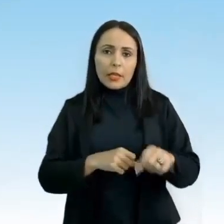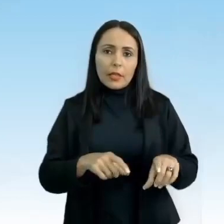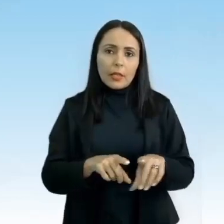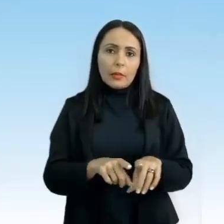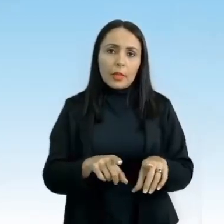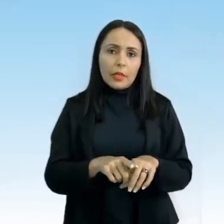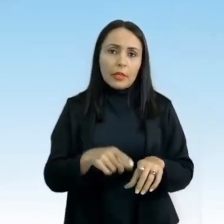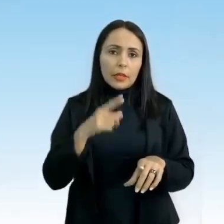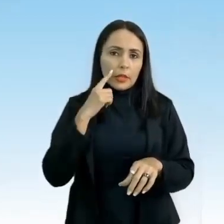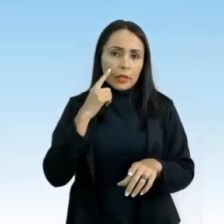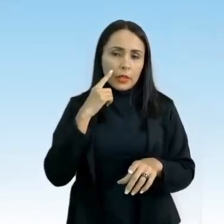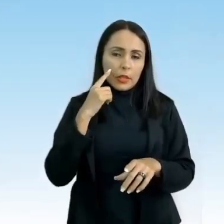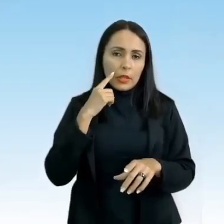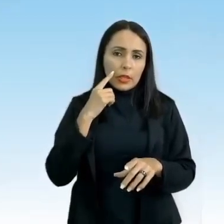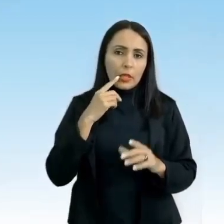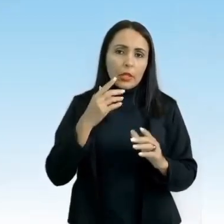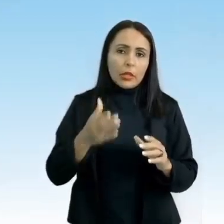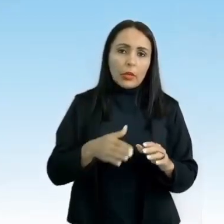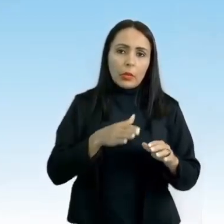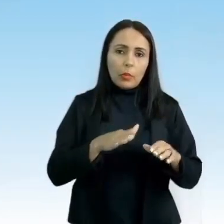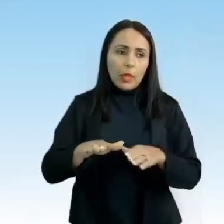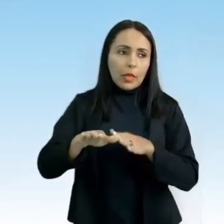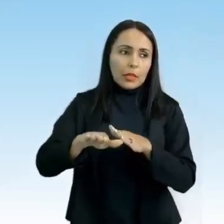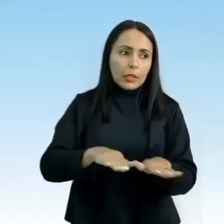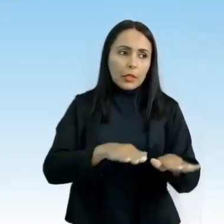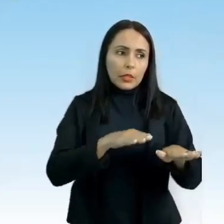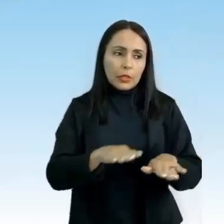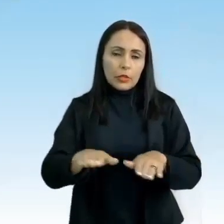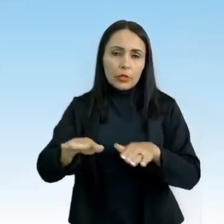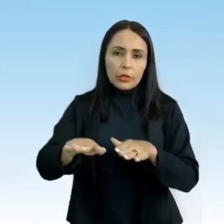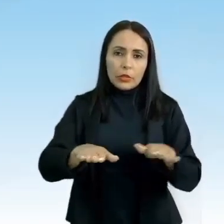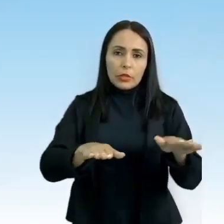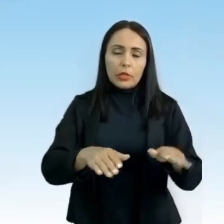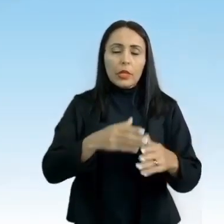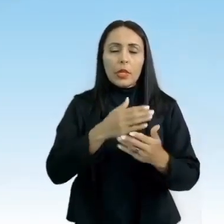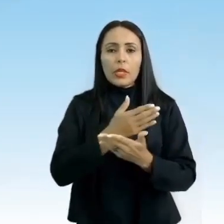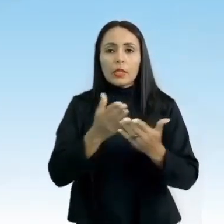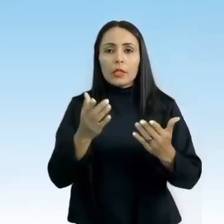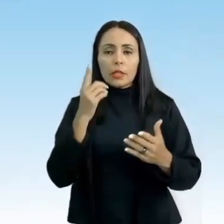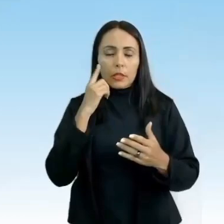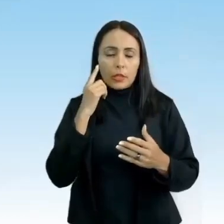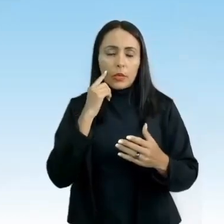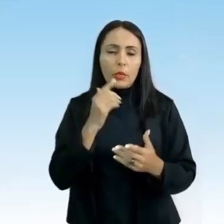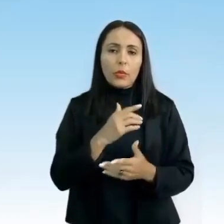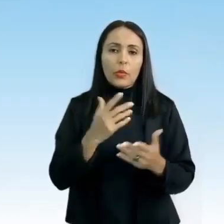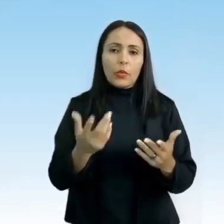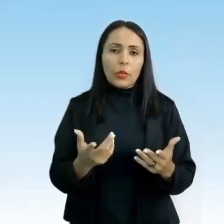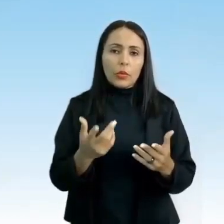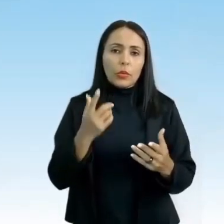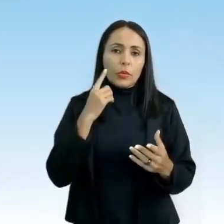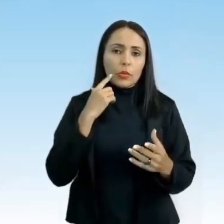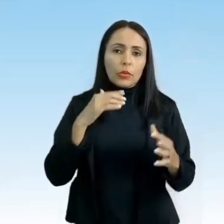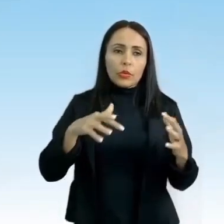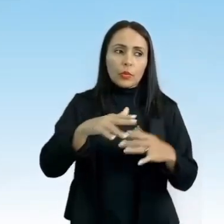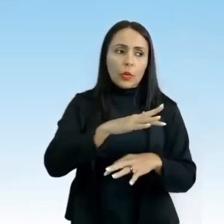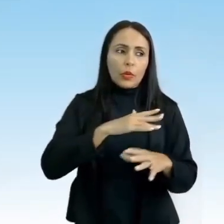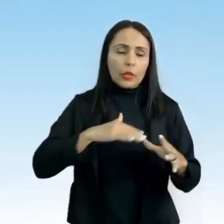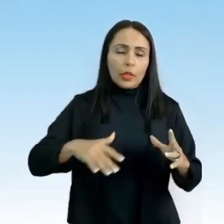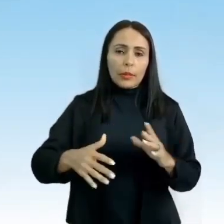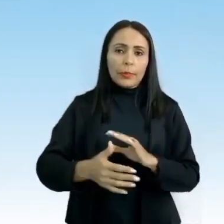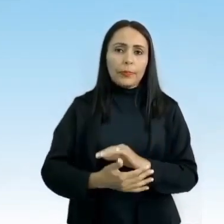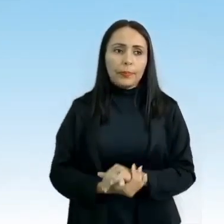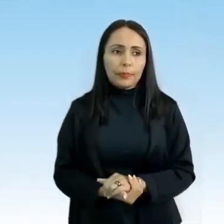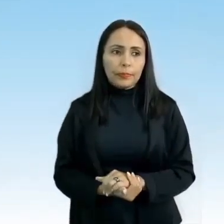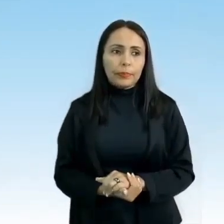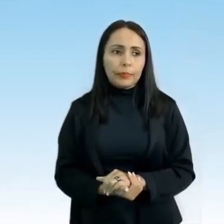o patisse. Esses são os equipamentos de esportes radicais urbanos. E